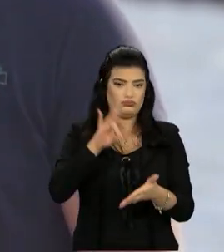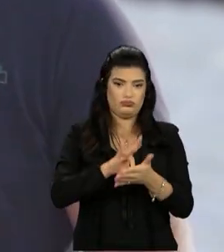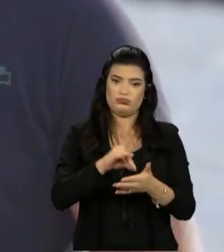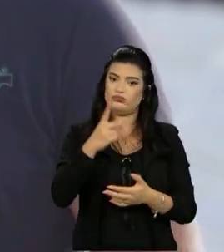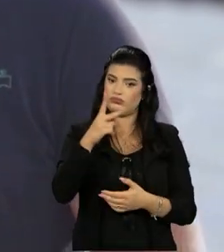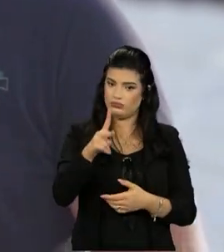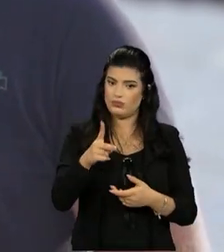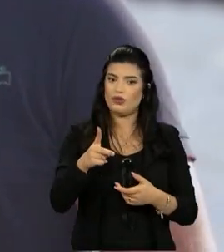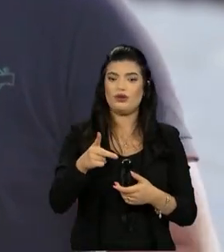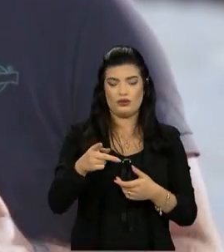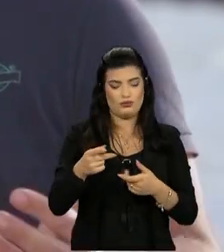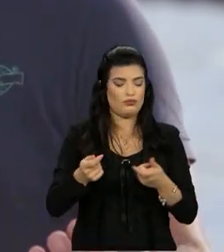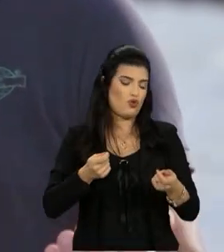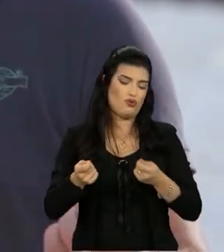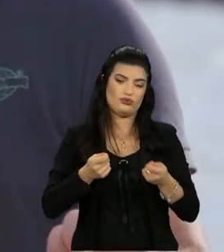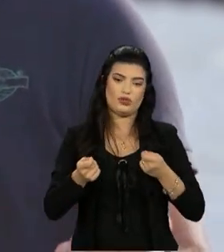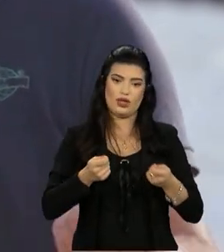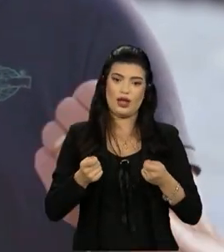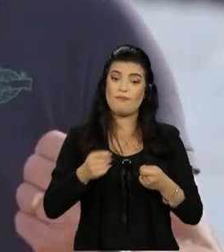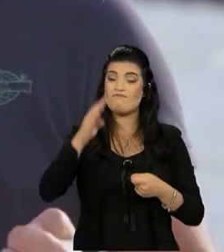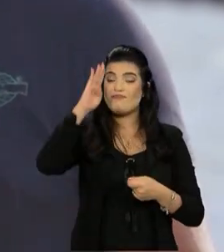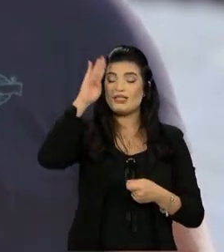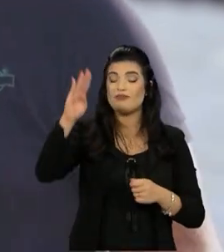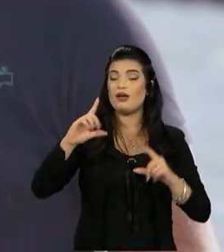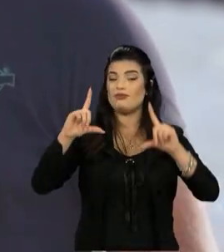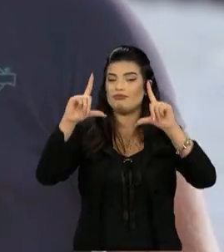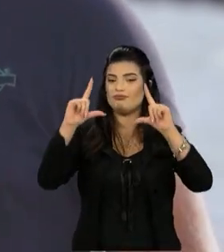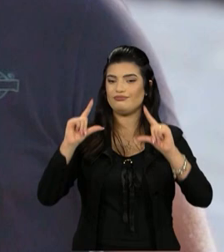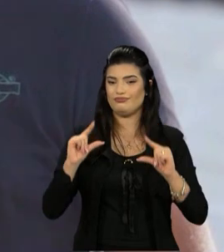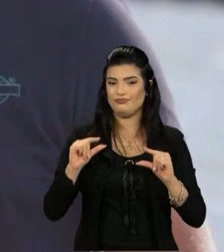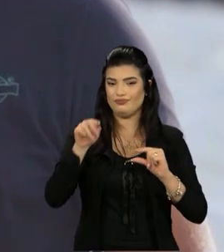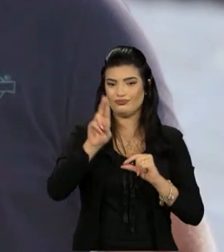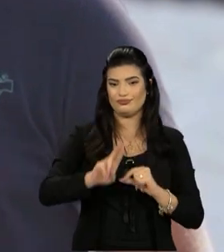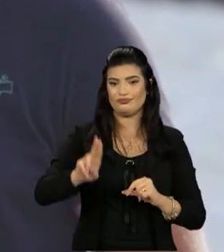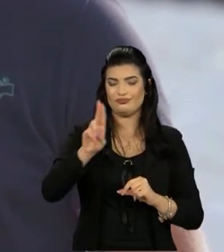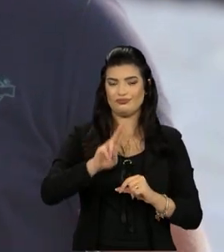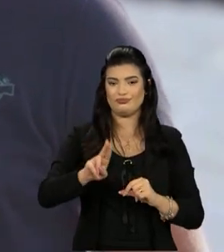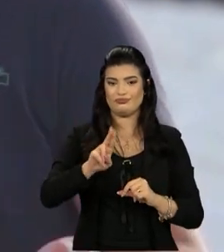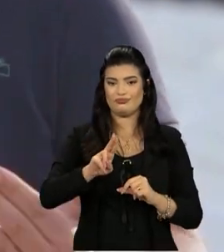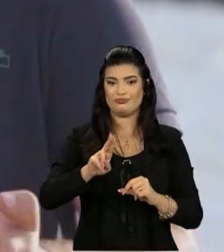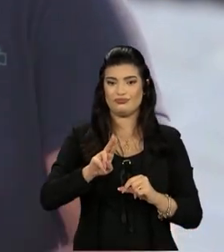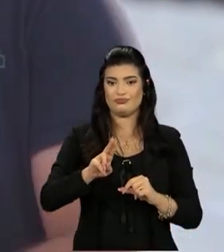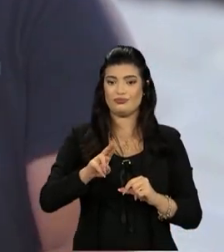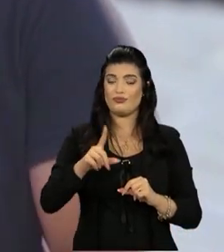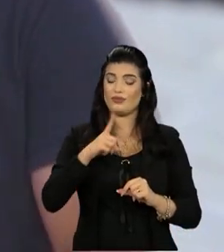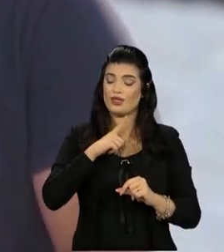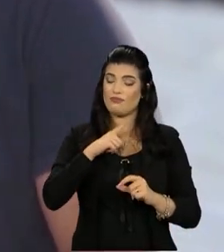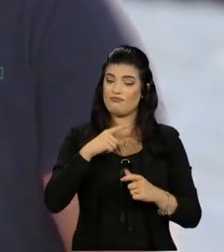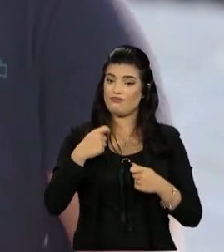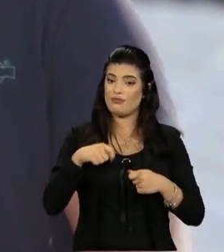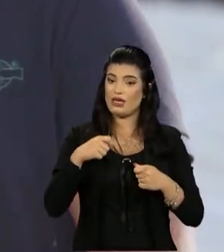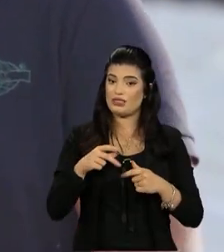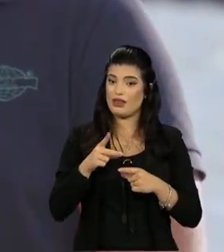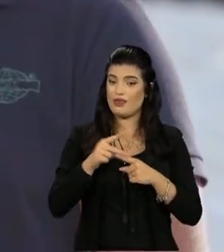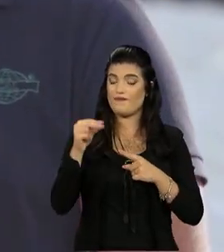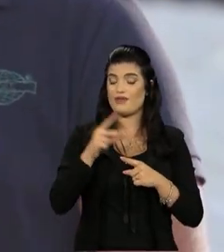campo de produção, principalmente com a diminuição da utilização de defensivos e como também,